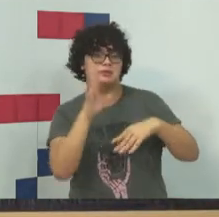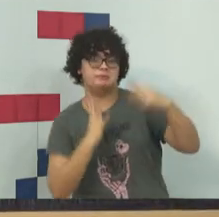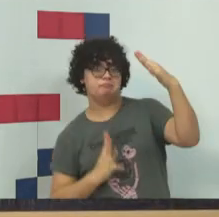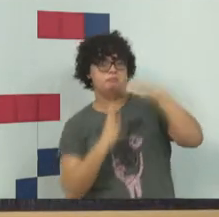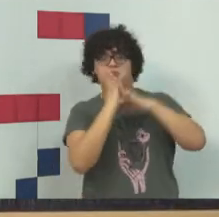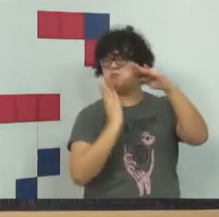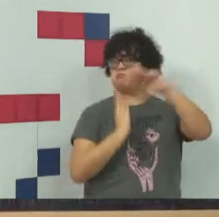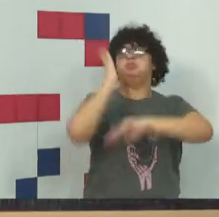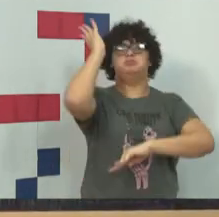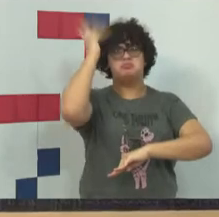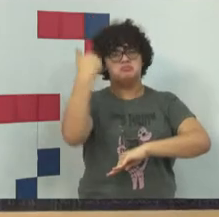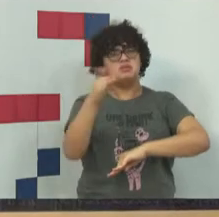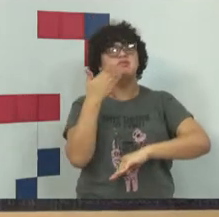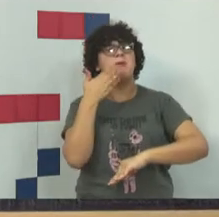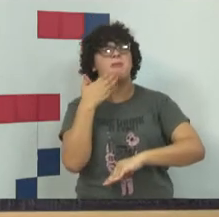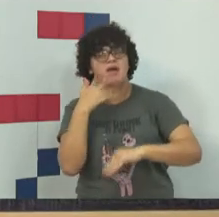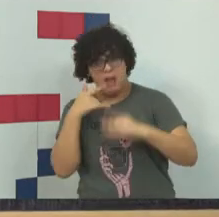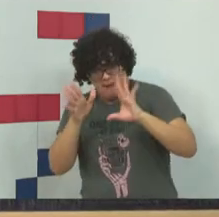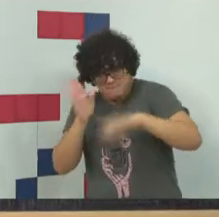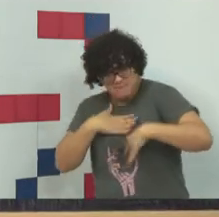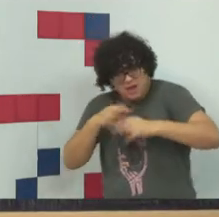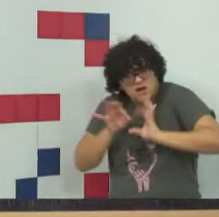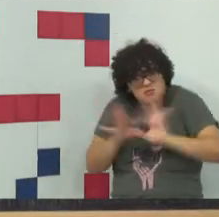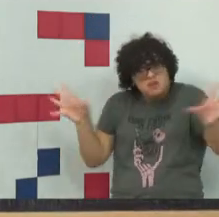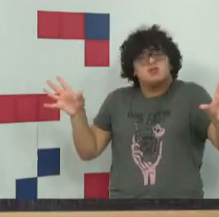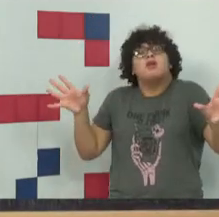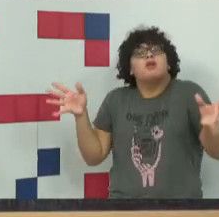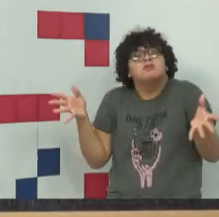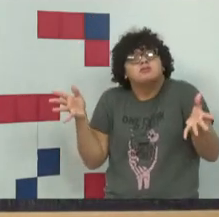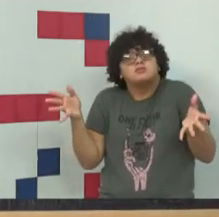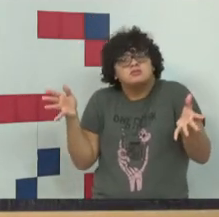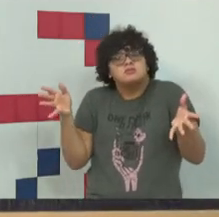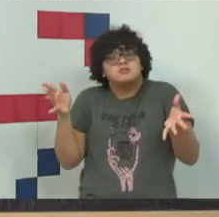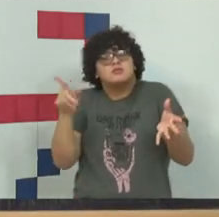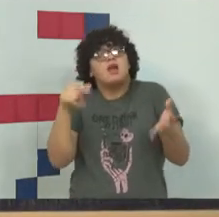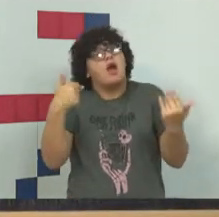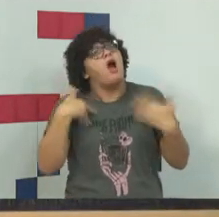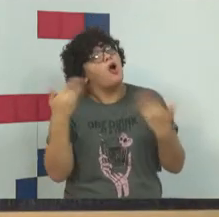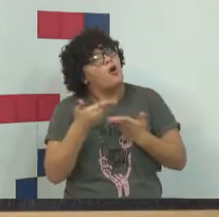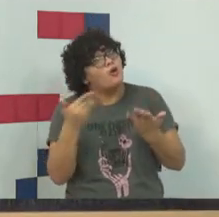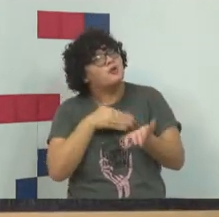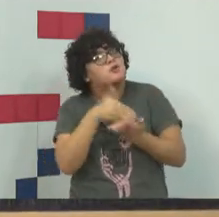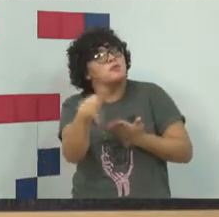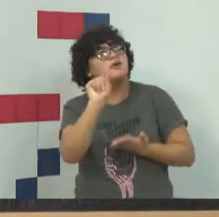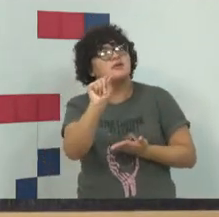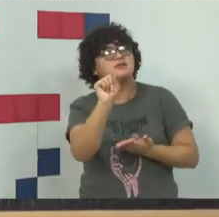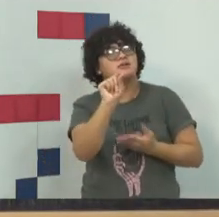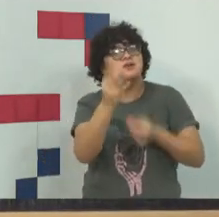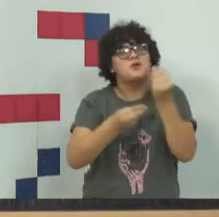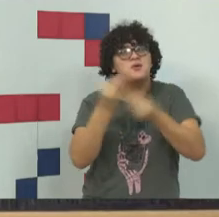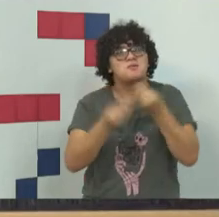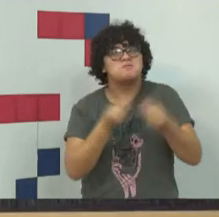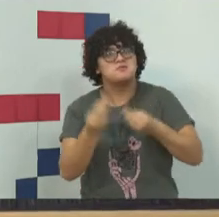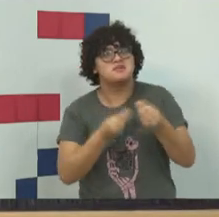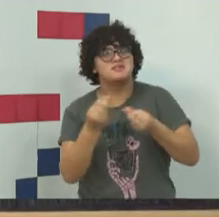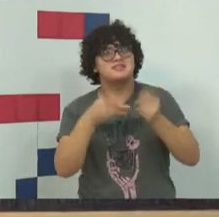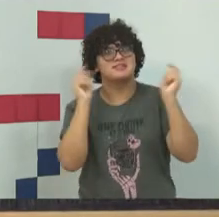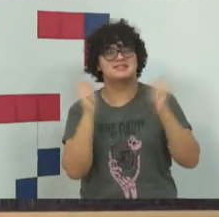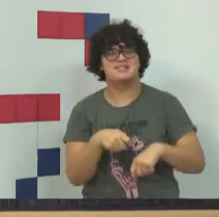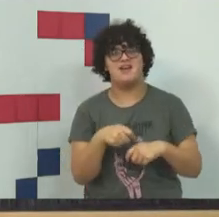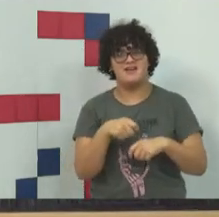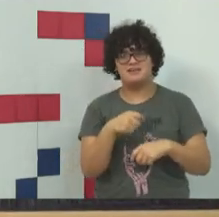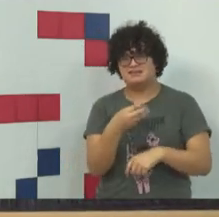essa barreira. Quando eu deixo a minha liberdade de expressão, eu extrapolo num grau que eu vou